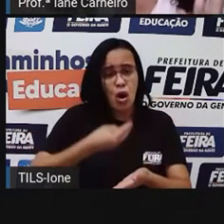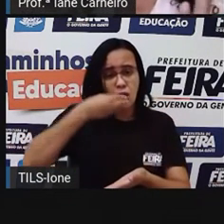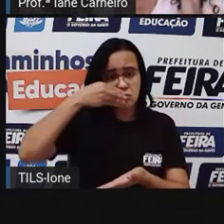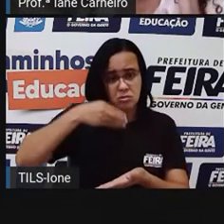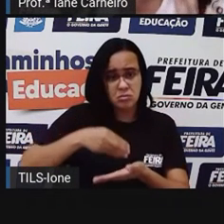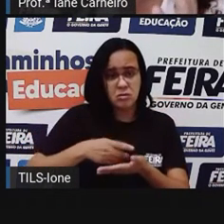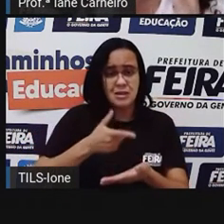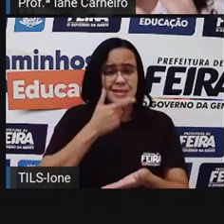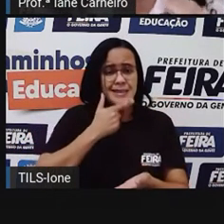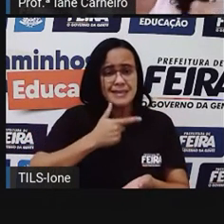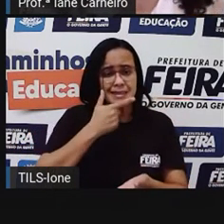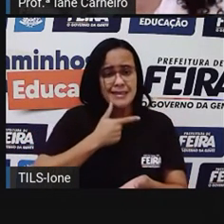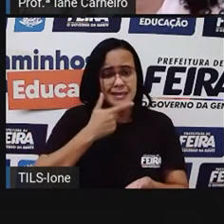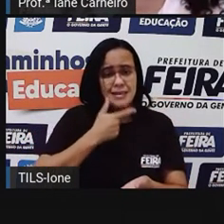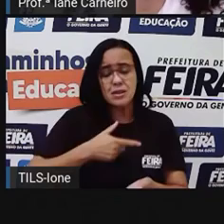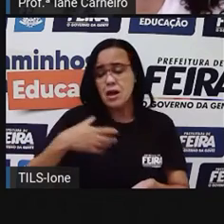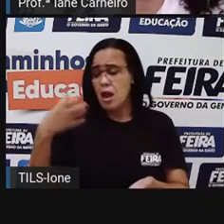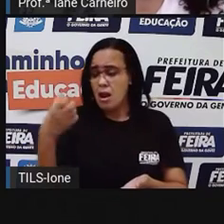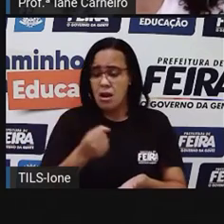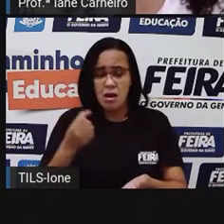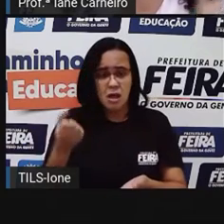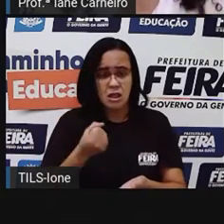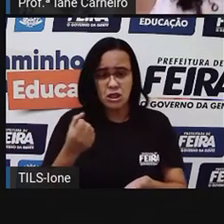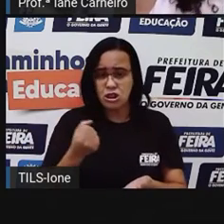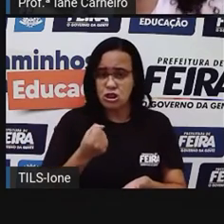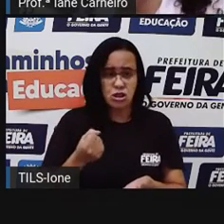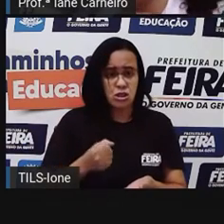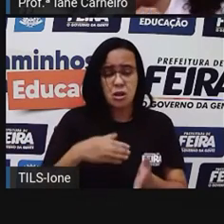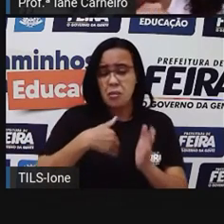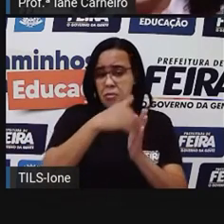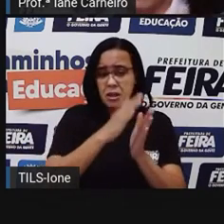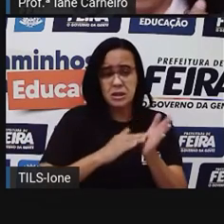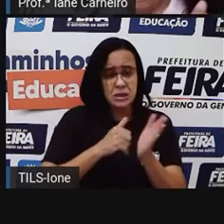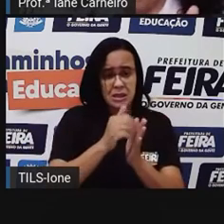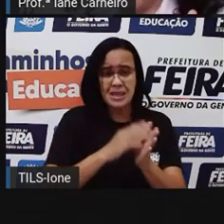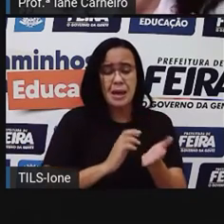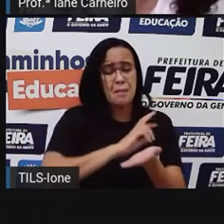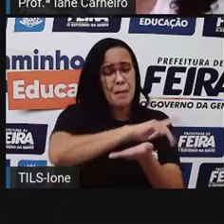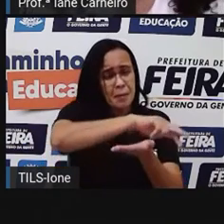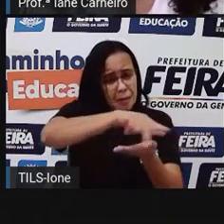produtos que são feitos a partir do leite da vaca, tá bom?